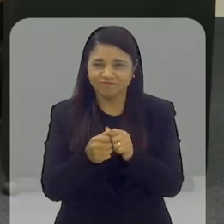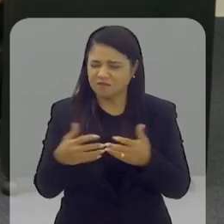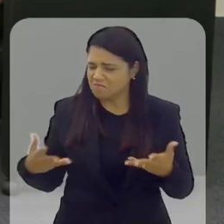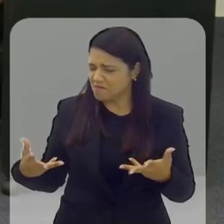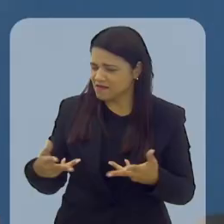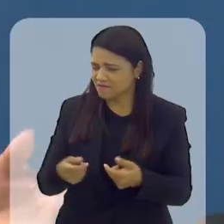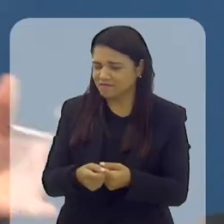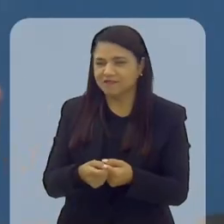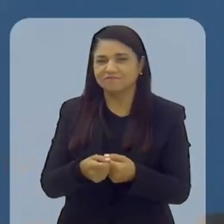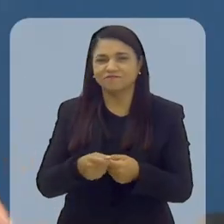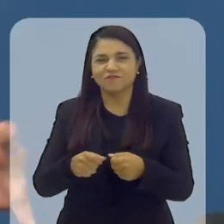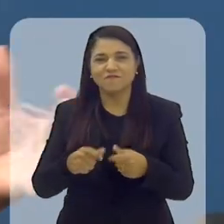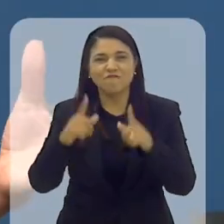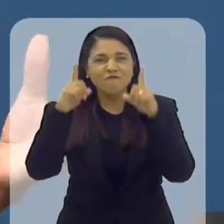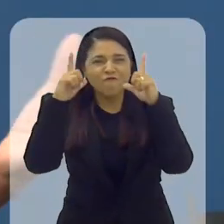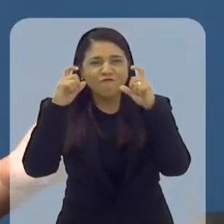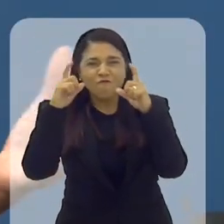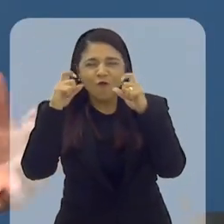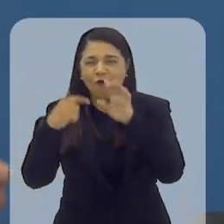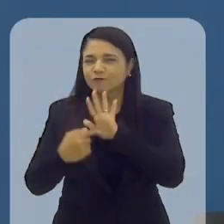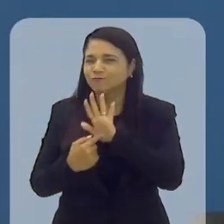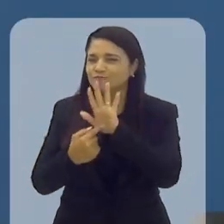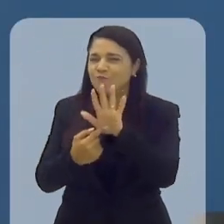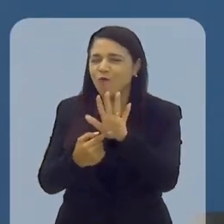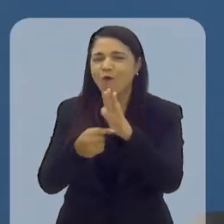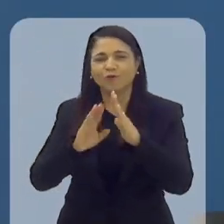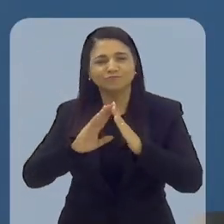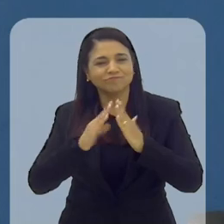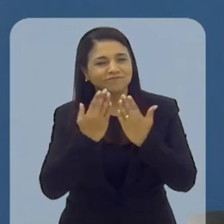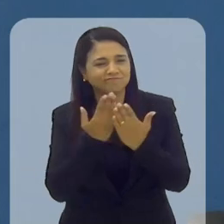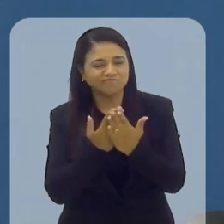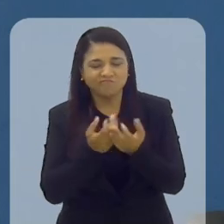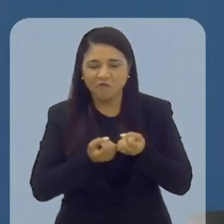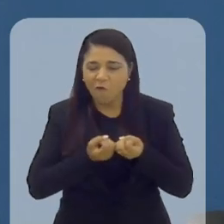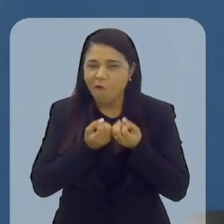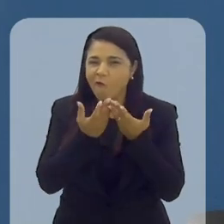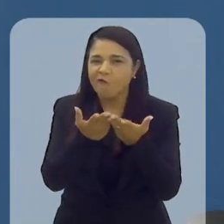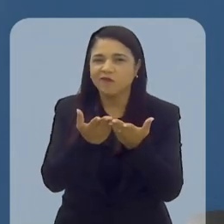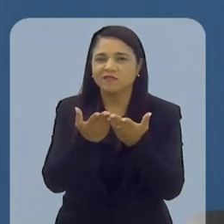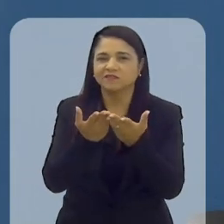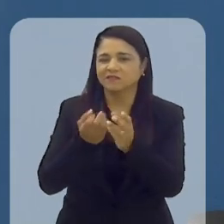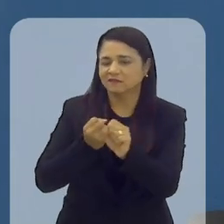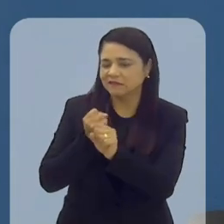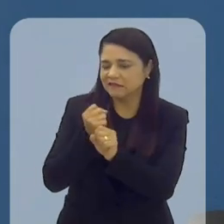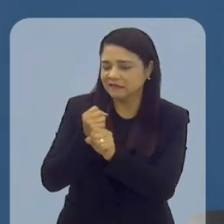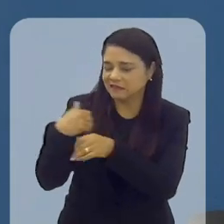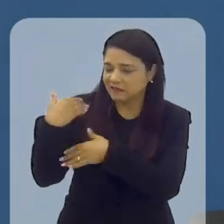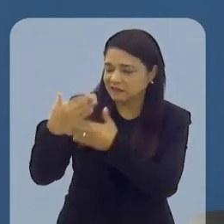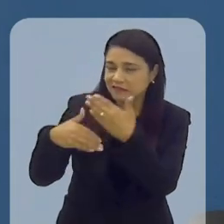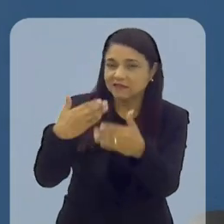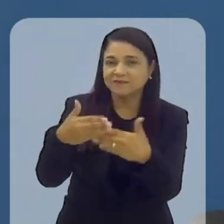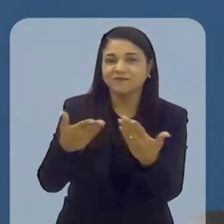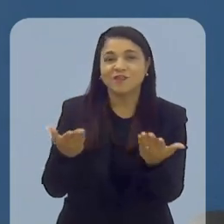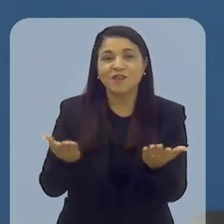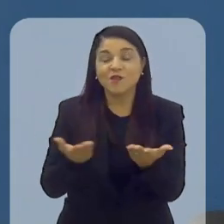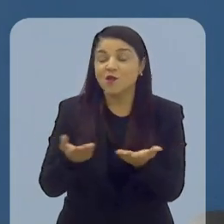Maravilha. Essas fotos contam só um pouco, né? Do que a escola vem oferecendo ao longo do tempo, mas eu queria agora fazer uma